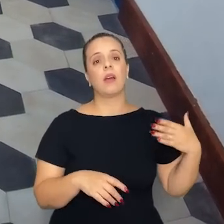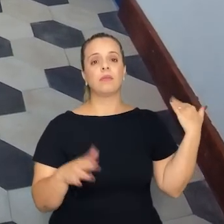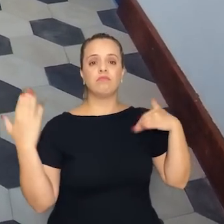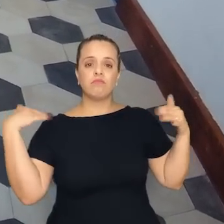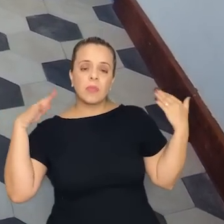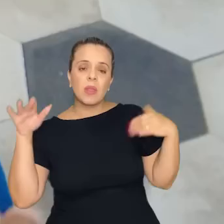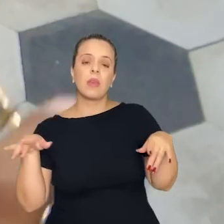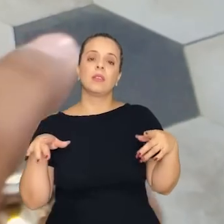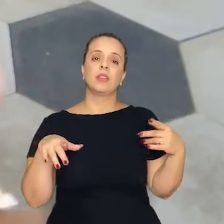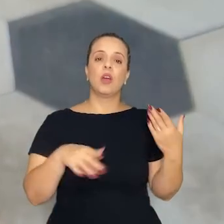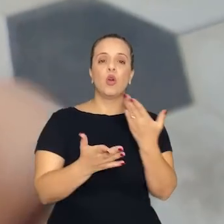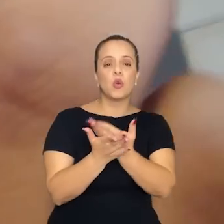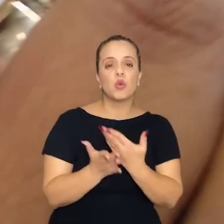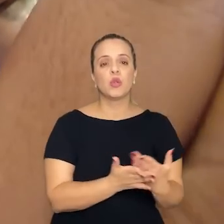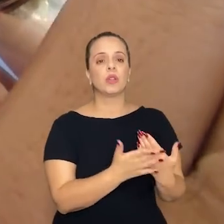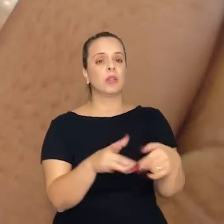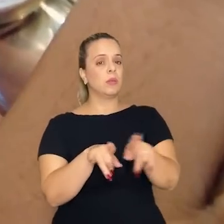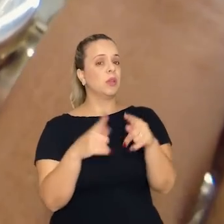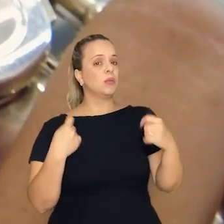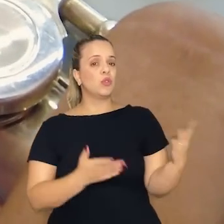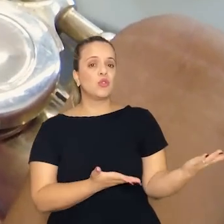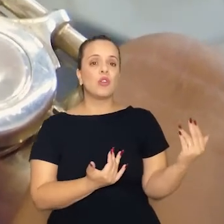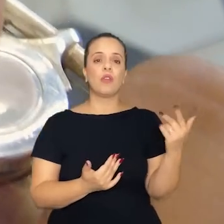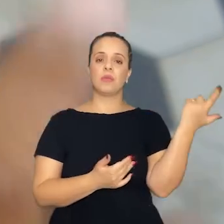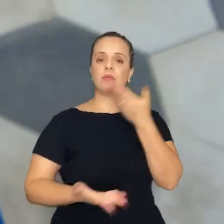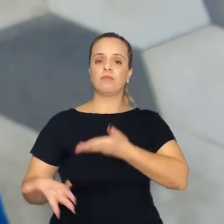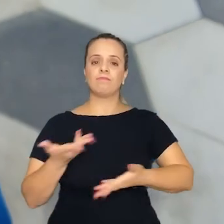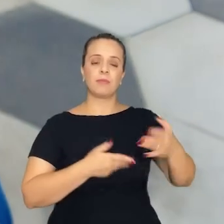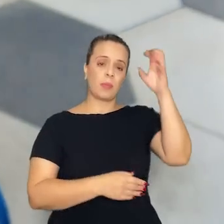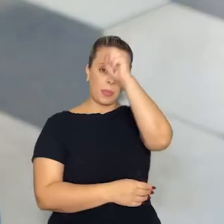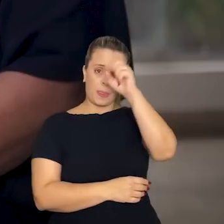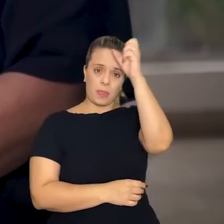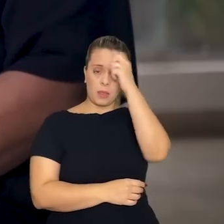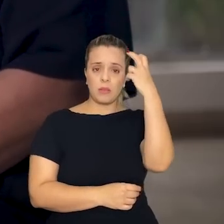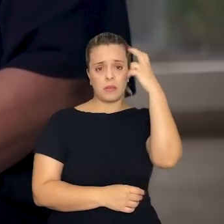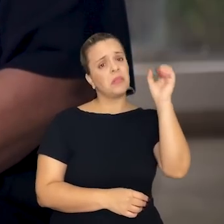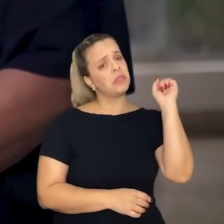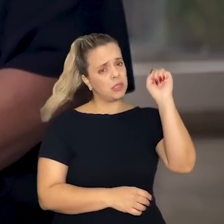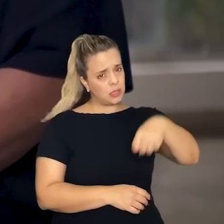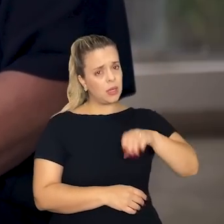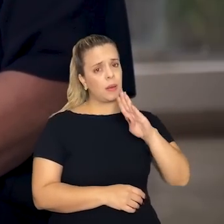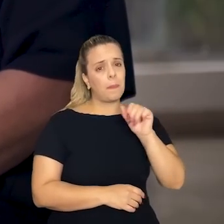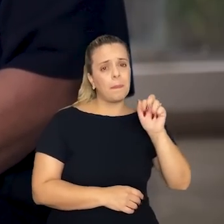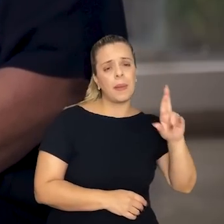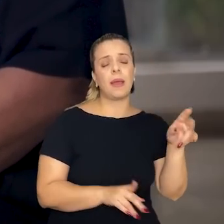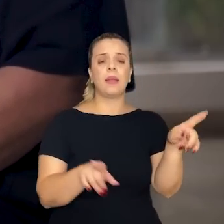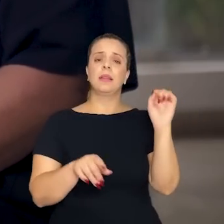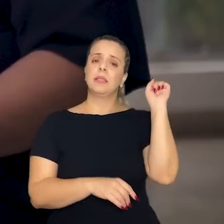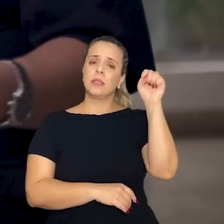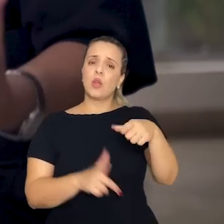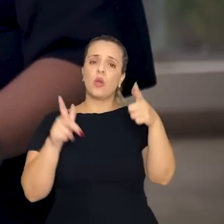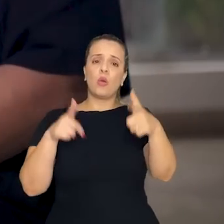jovens se reunindo, construindo cultura ali, sim, barzinhos, sim, espaços de show